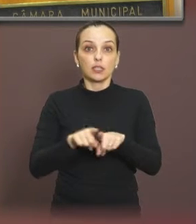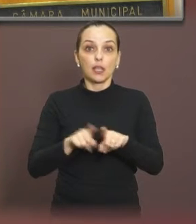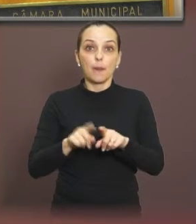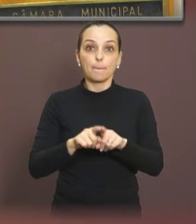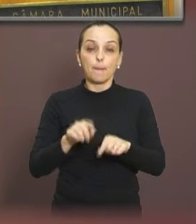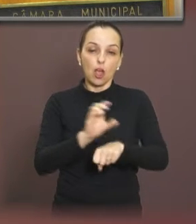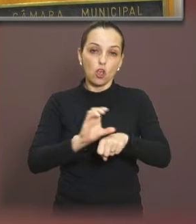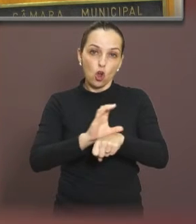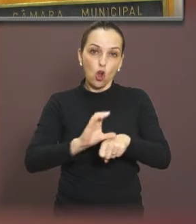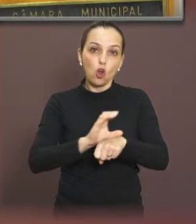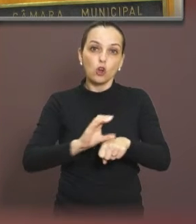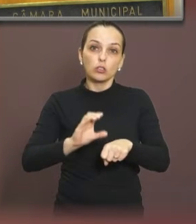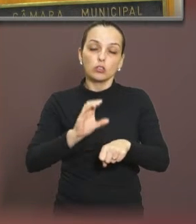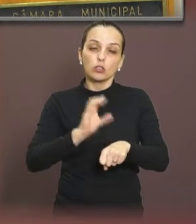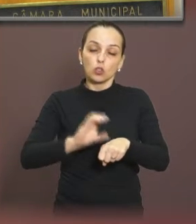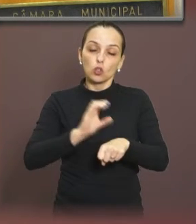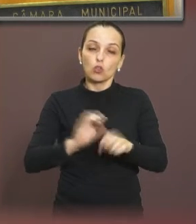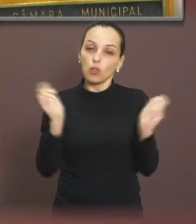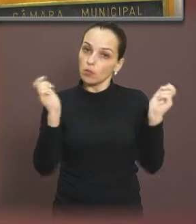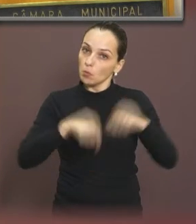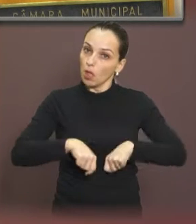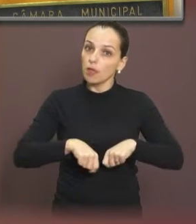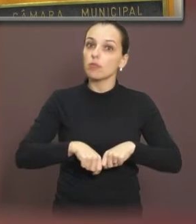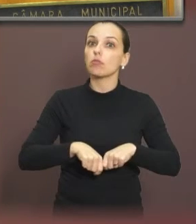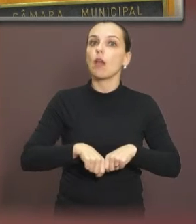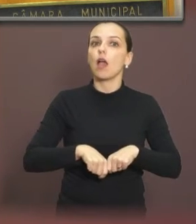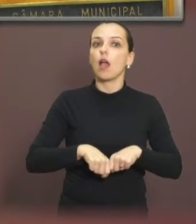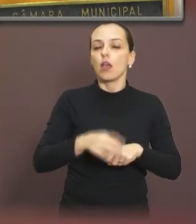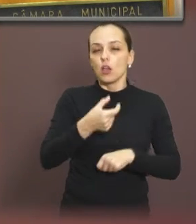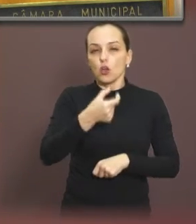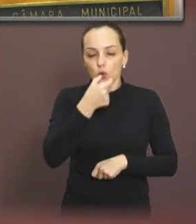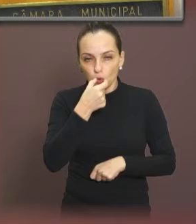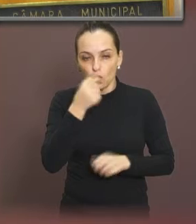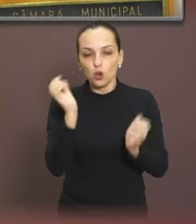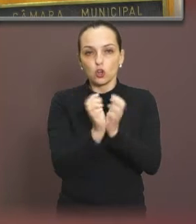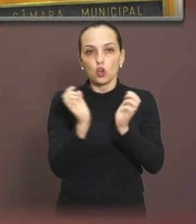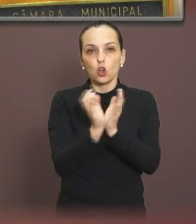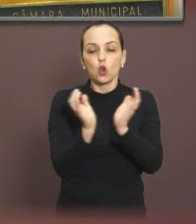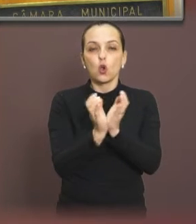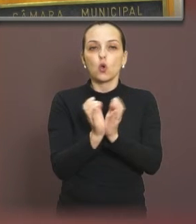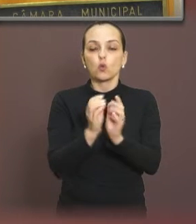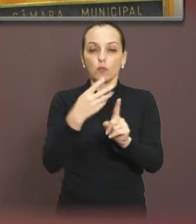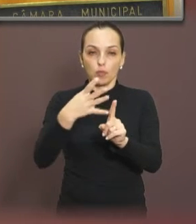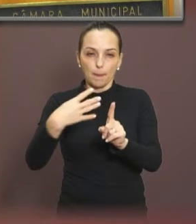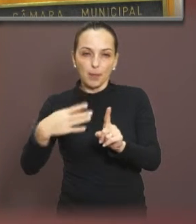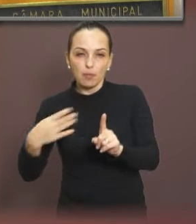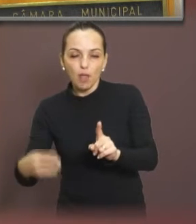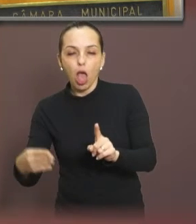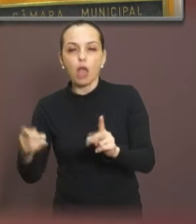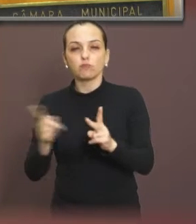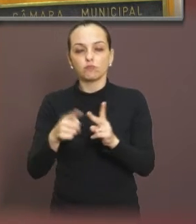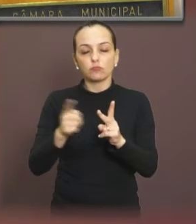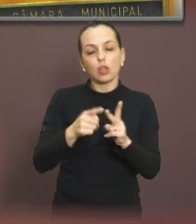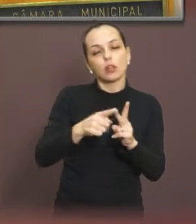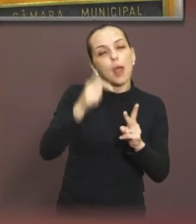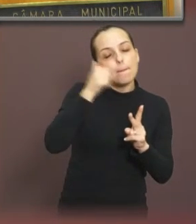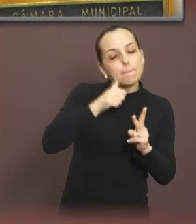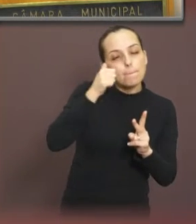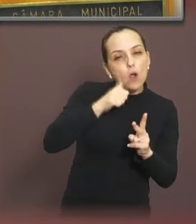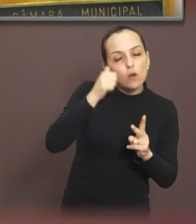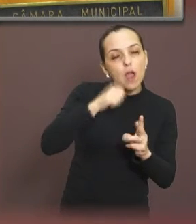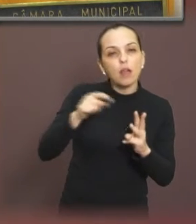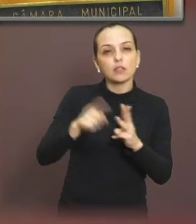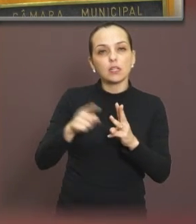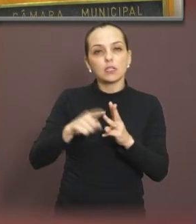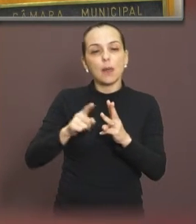capacitamos árbitros e staff em relação aos direitos da comunidade LGBT, comunidade negra e mulheres. Nós fomos convidados pela Agência